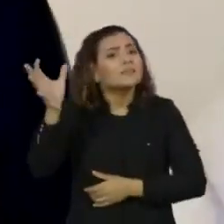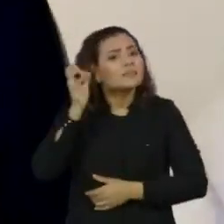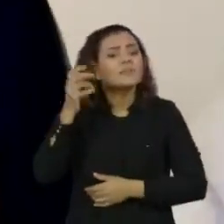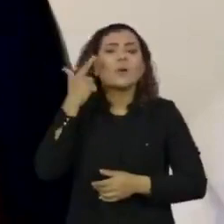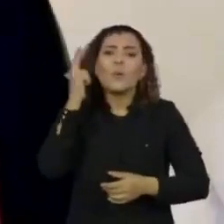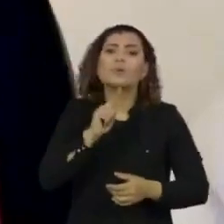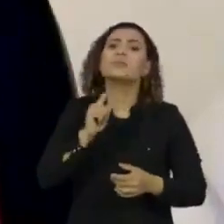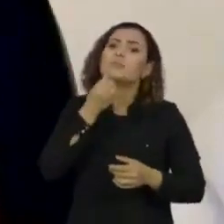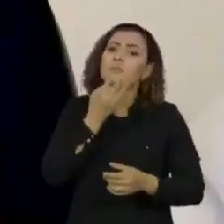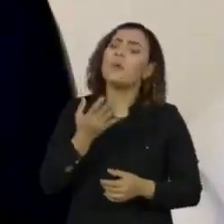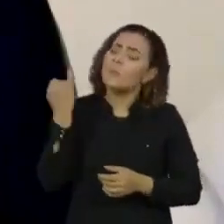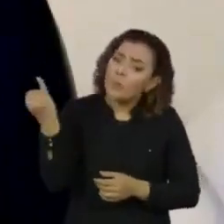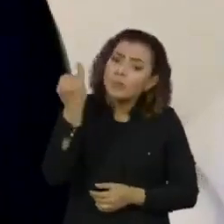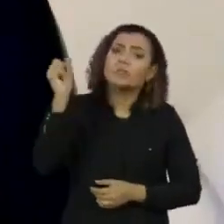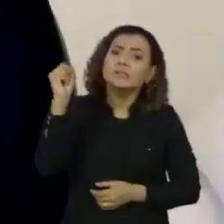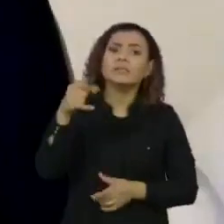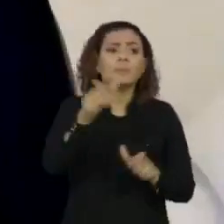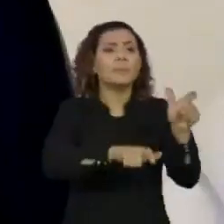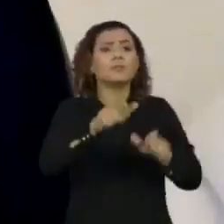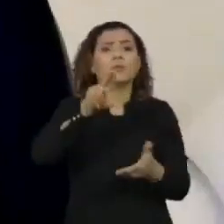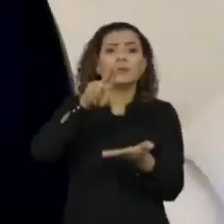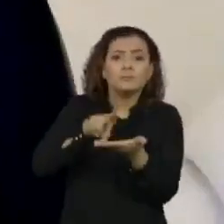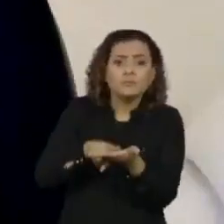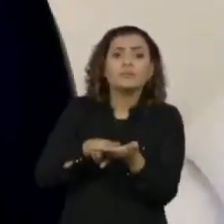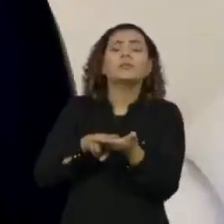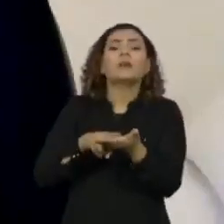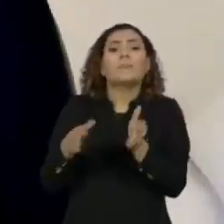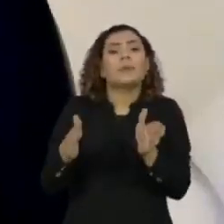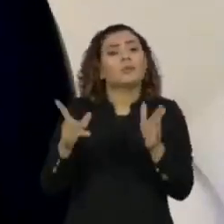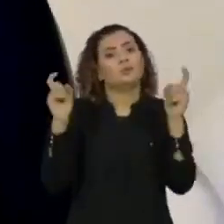dúvida nenhuma, vai fazer muita diferença na vida de quem está vivendo essa fase tão difícil. Obrigado. Obrigado. Obrigado.